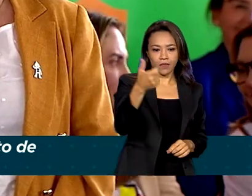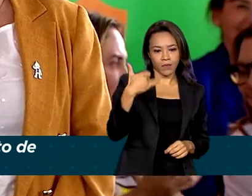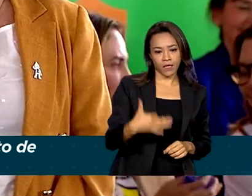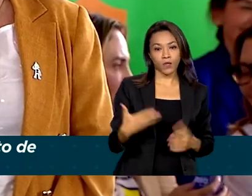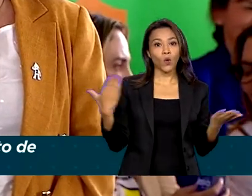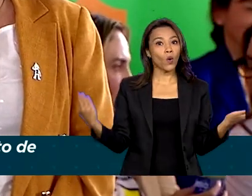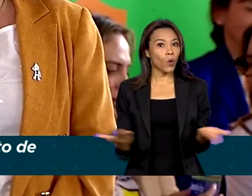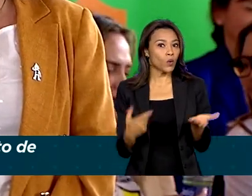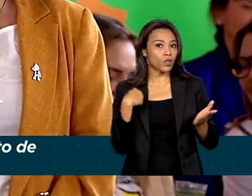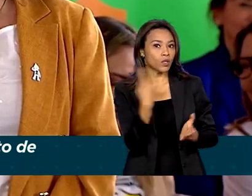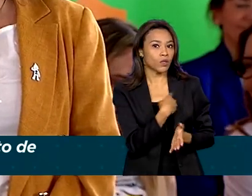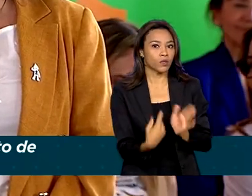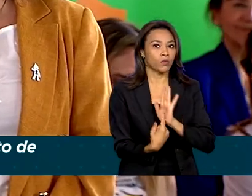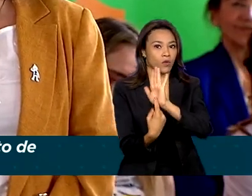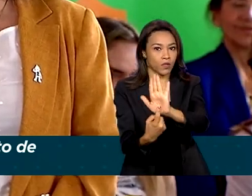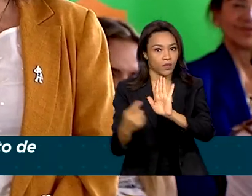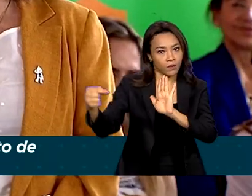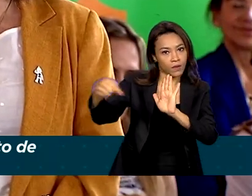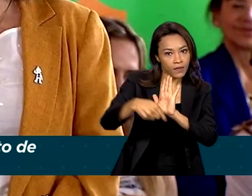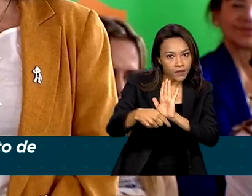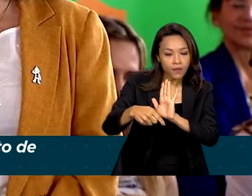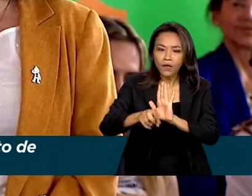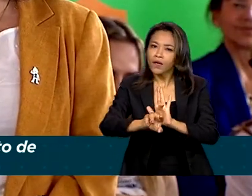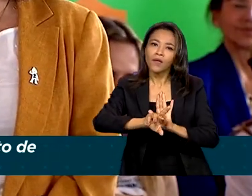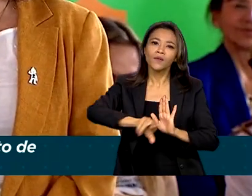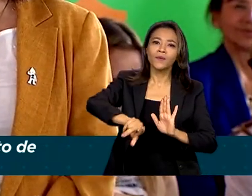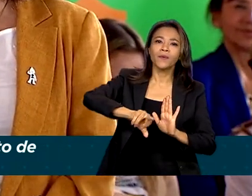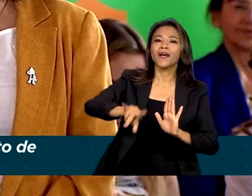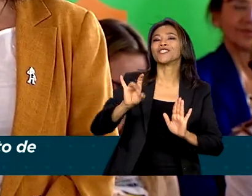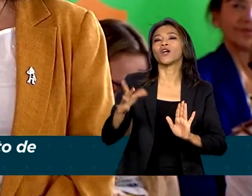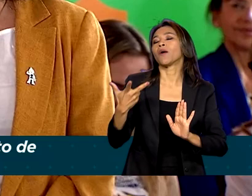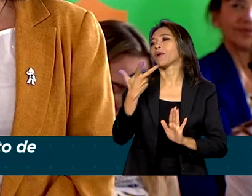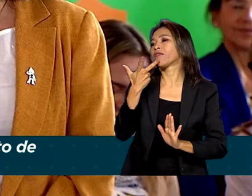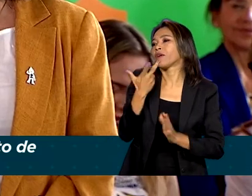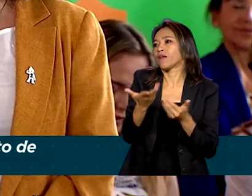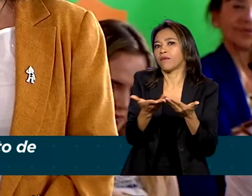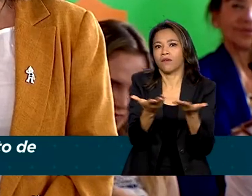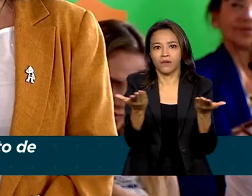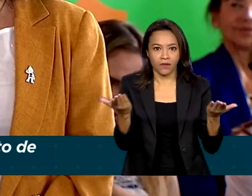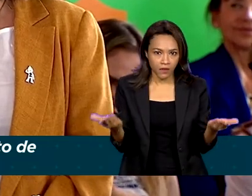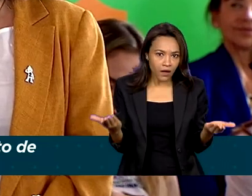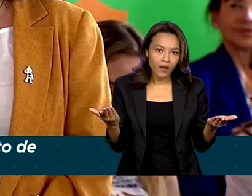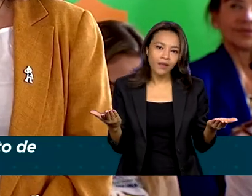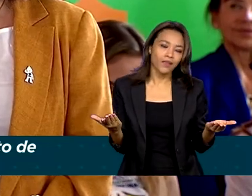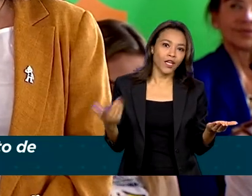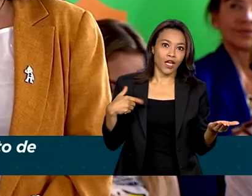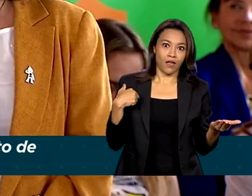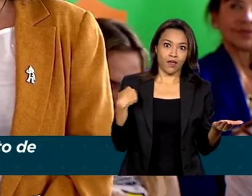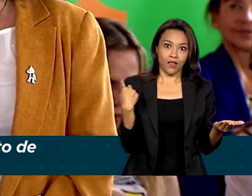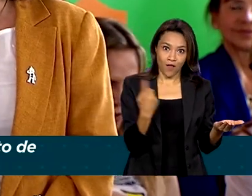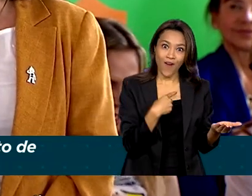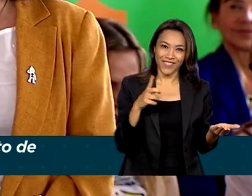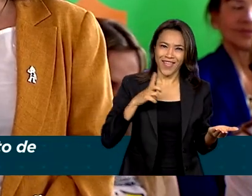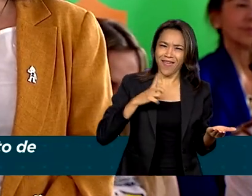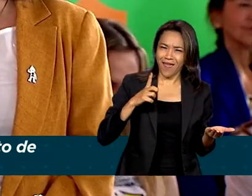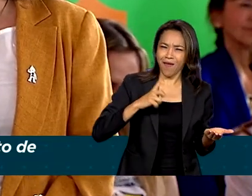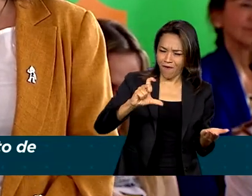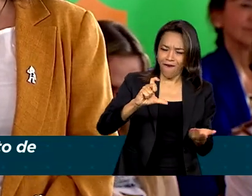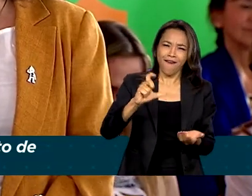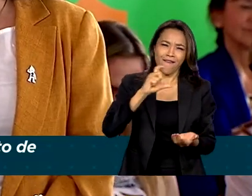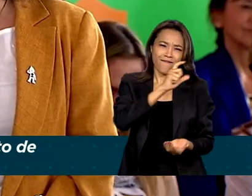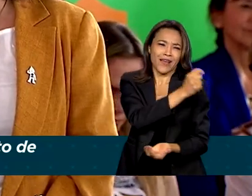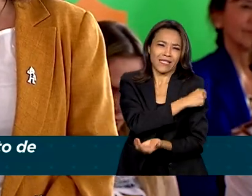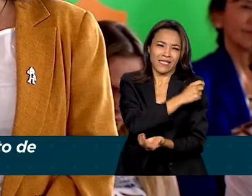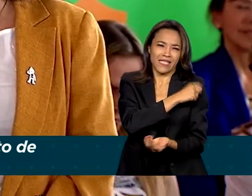fazendo aqui não é um gesto apenas de dizer para vocês que nós agora vamos ter vacina para vacinar